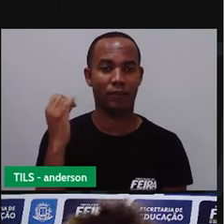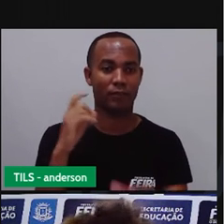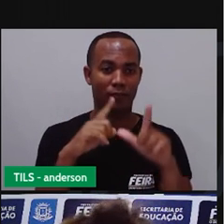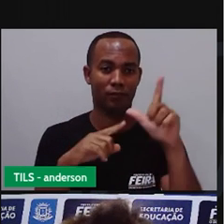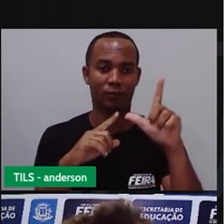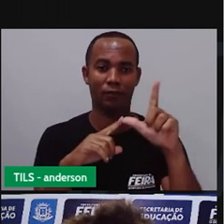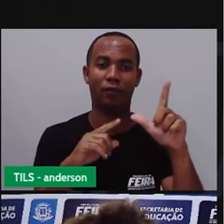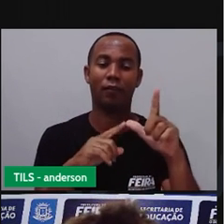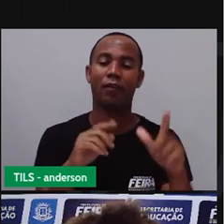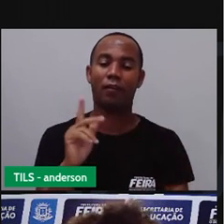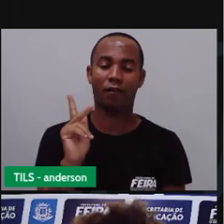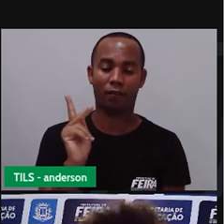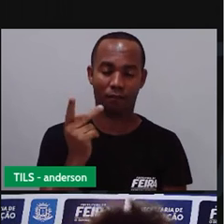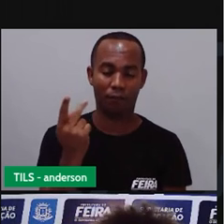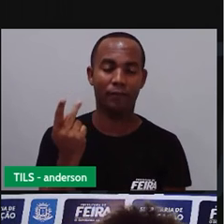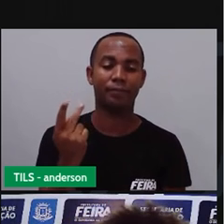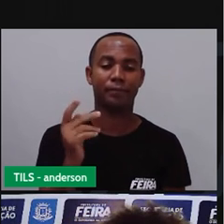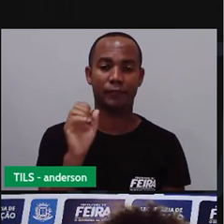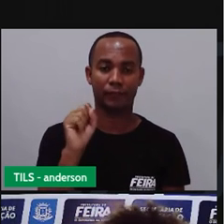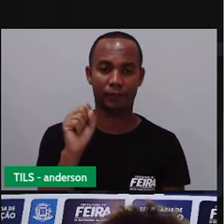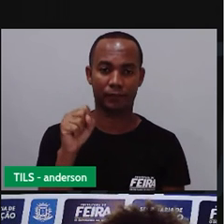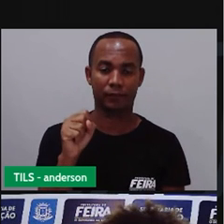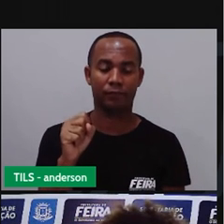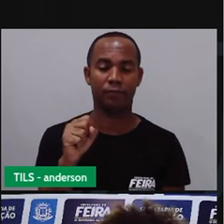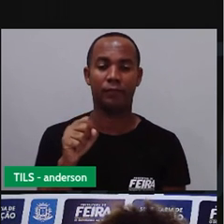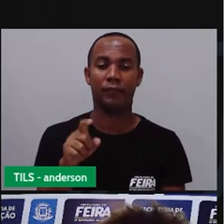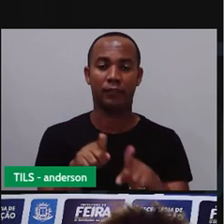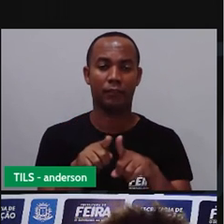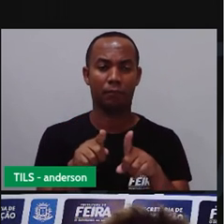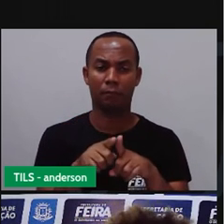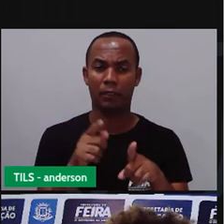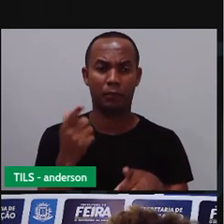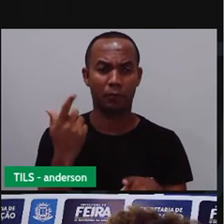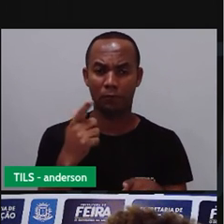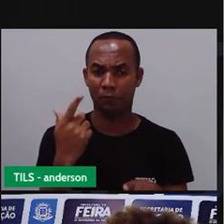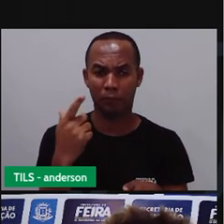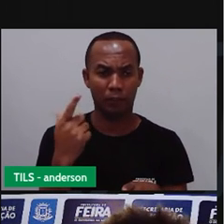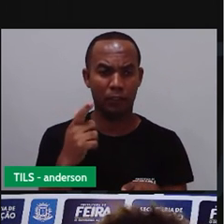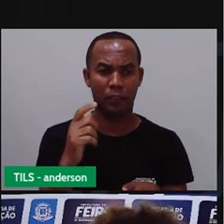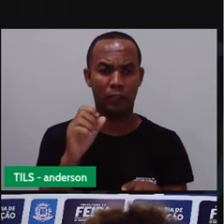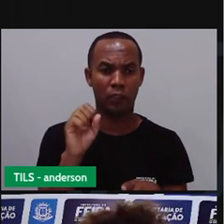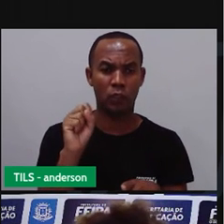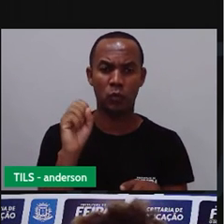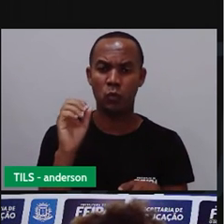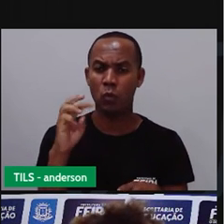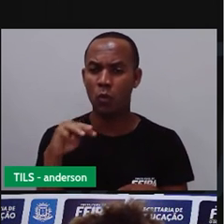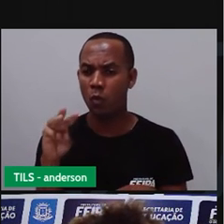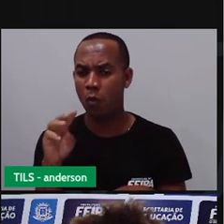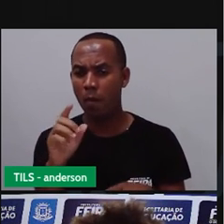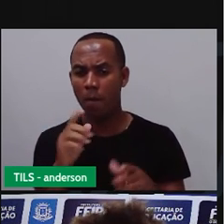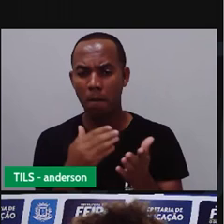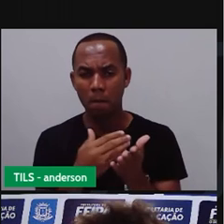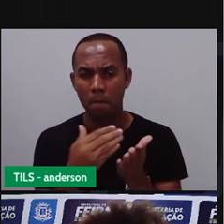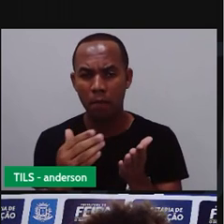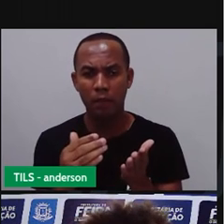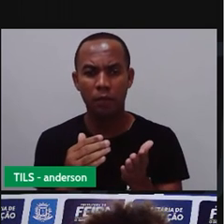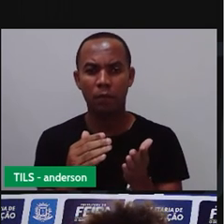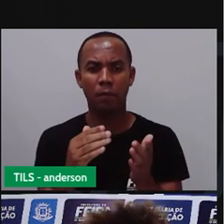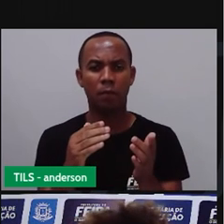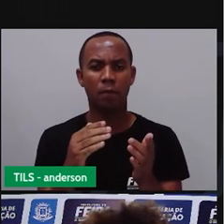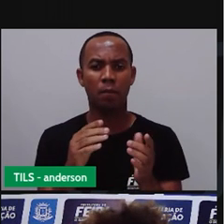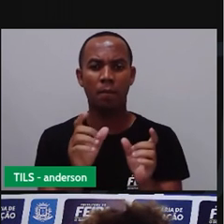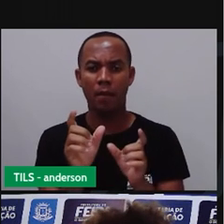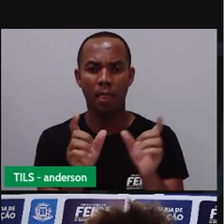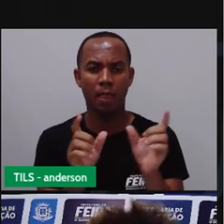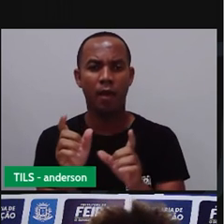importante, não é isso? Mesmo ela não tendo som no início aí das palavras A letra H é uma letra